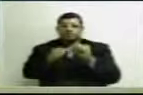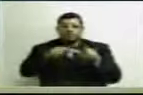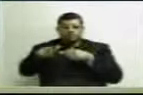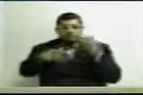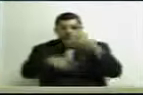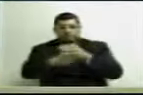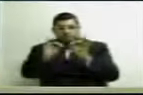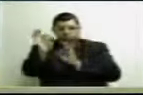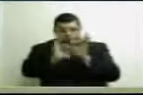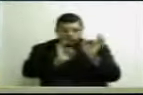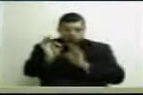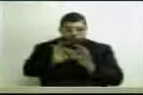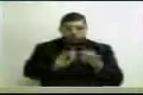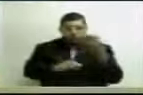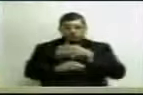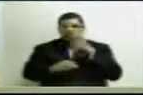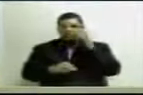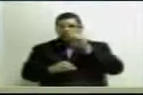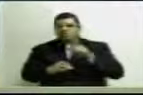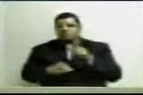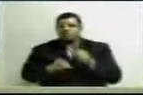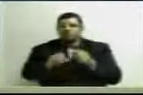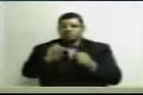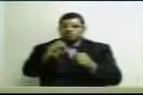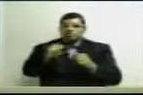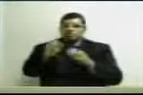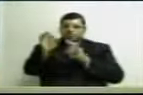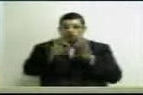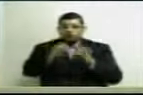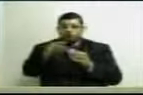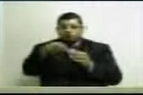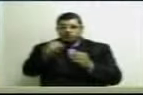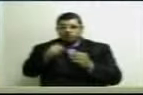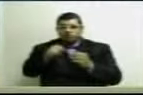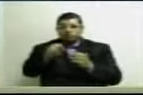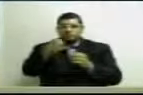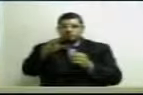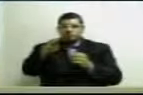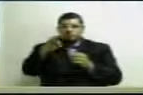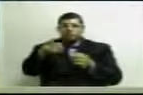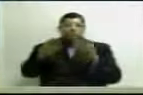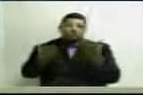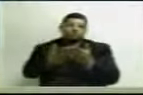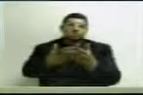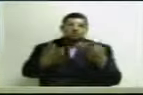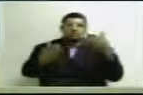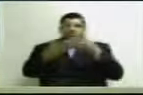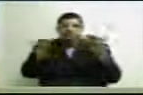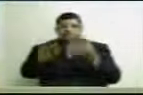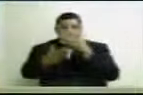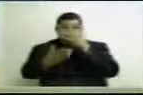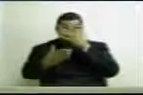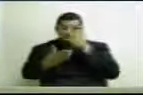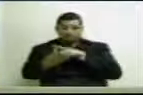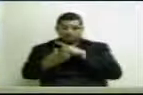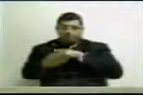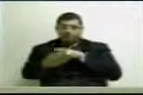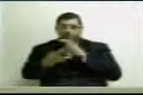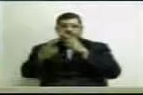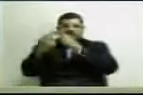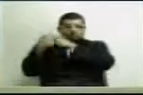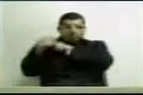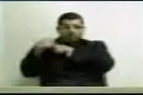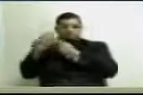adesão ao programa, ganharão o selo do programa Sexta Básica Popular, e a partir daí terão também